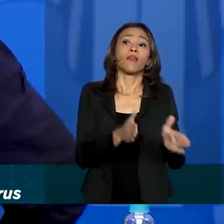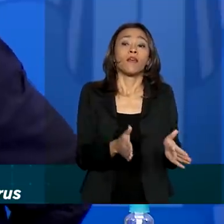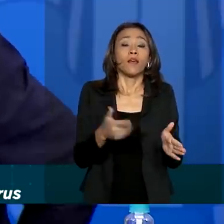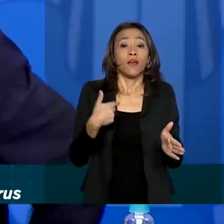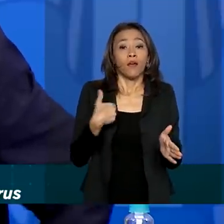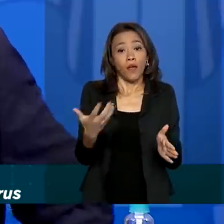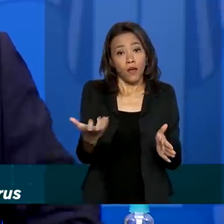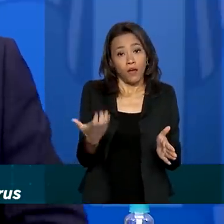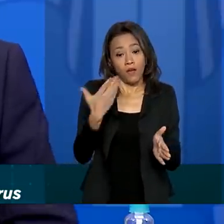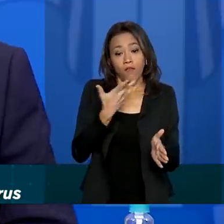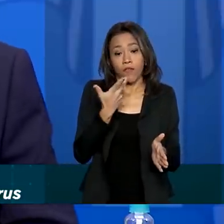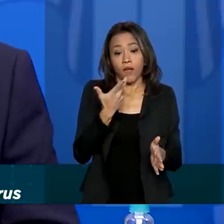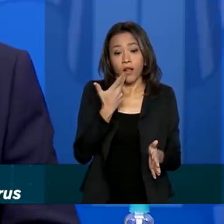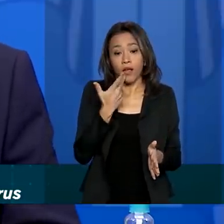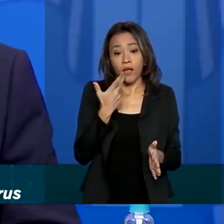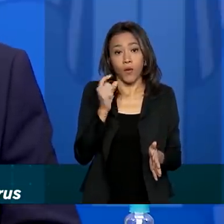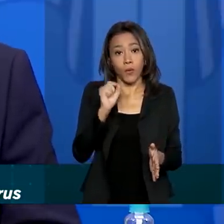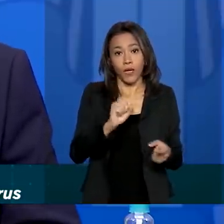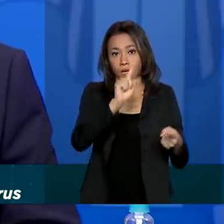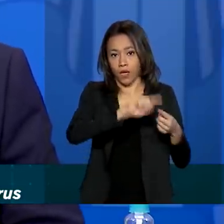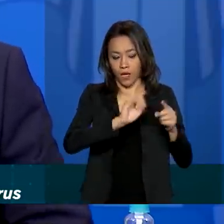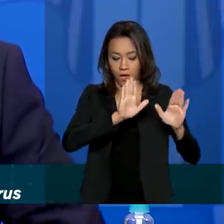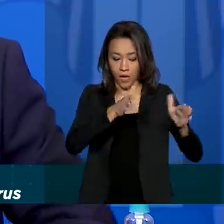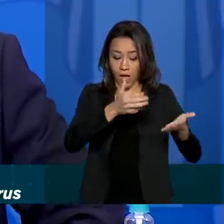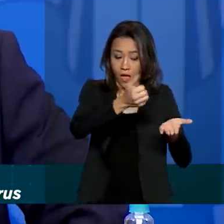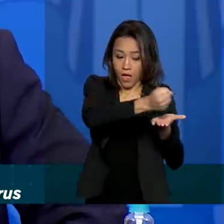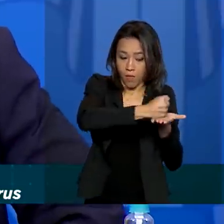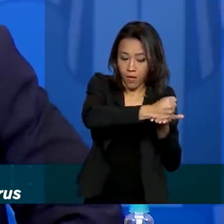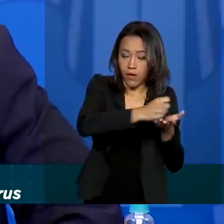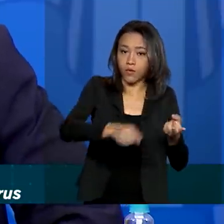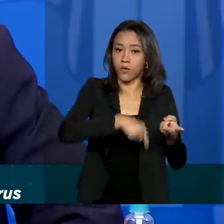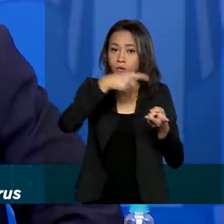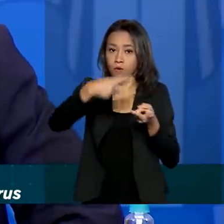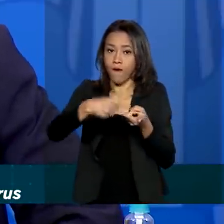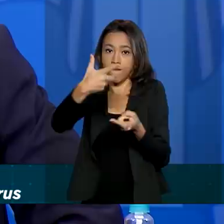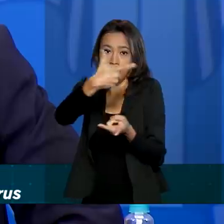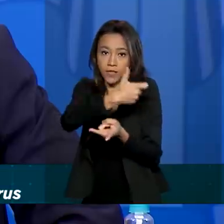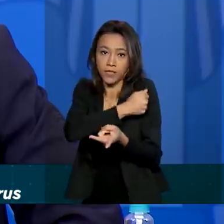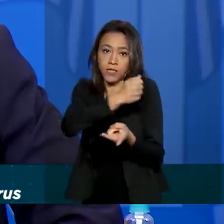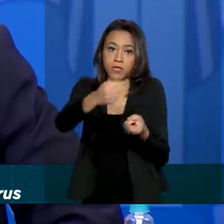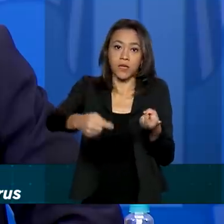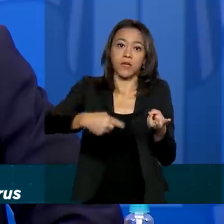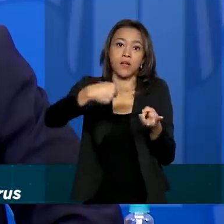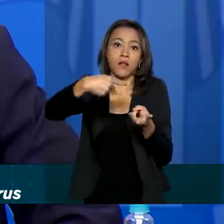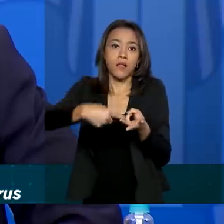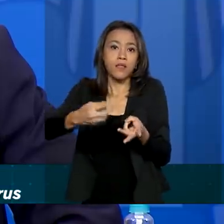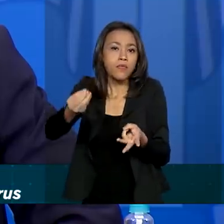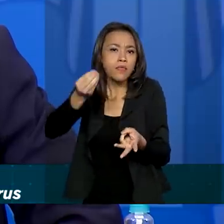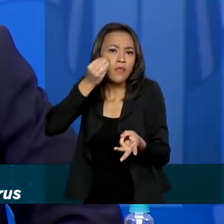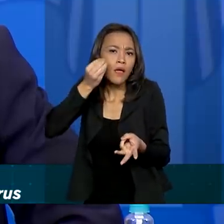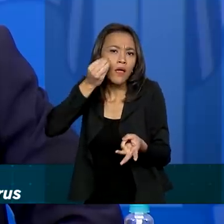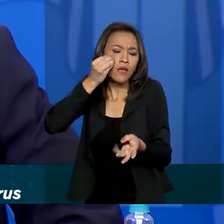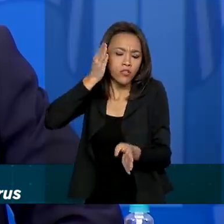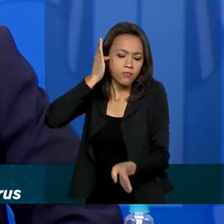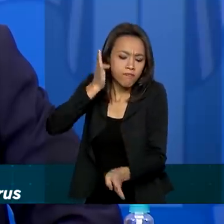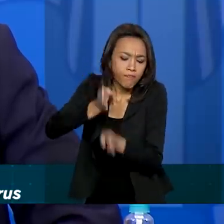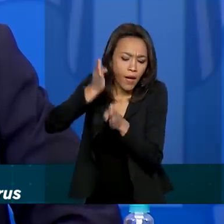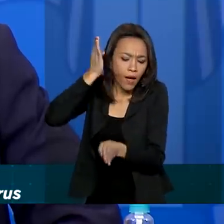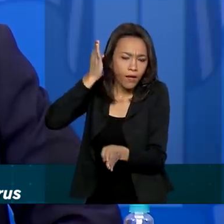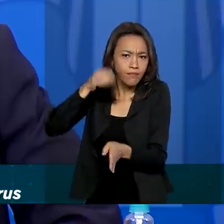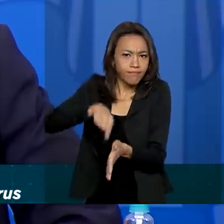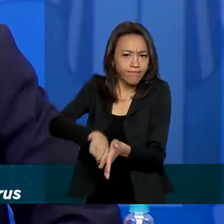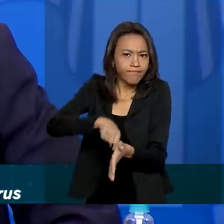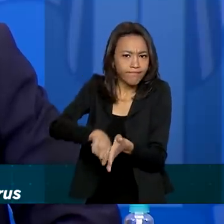falar desse setor, então, de remédios, vacinas e de testes diagnósticos. Eu gostaria de começar mostrando